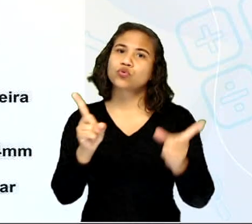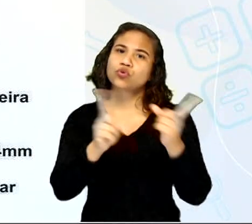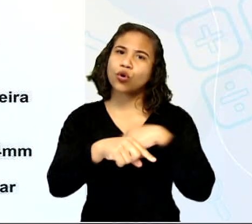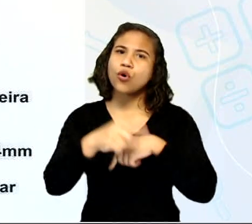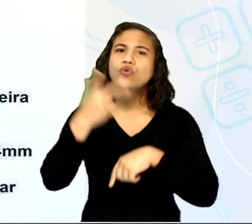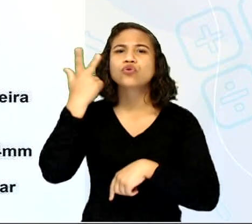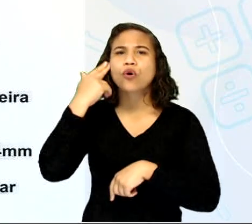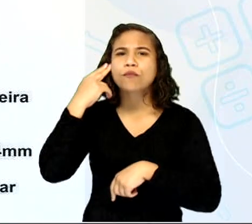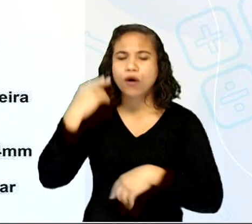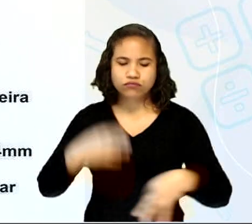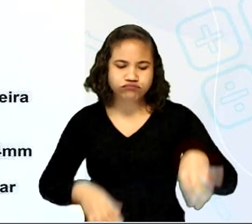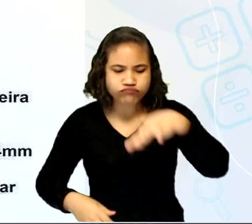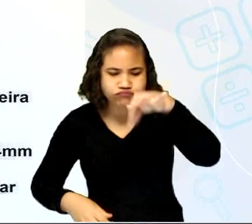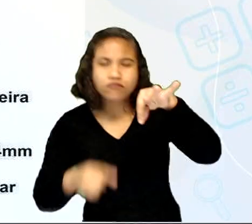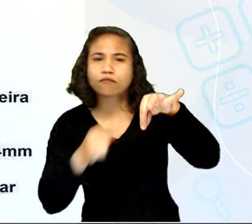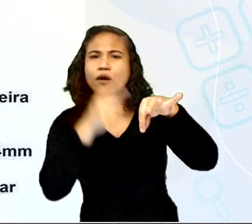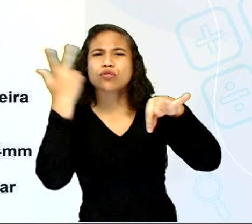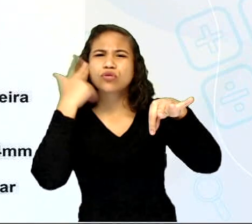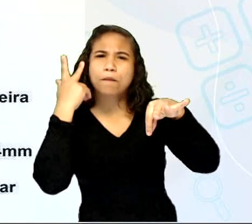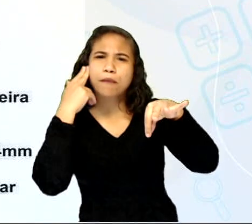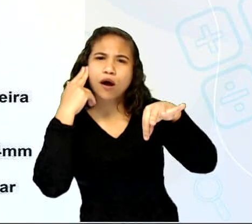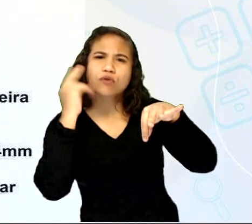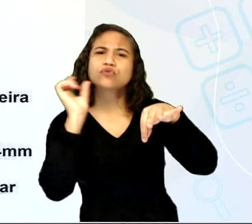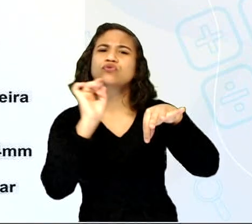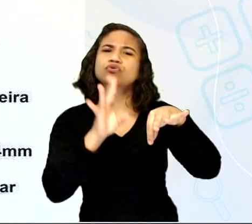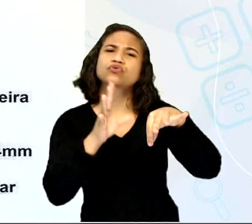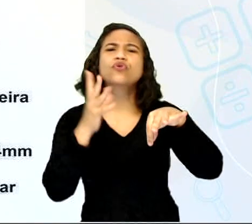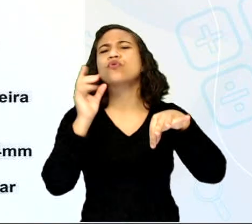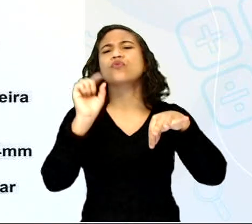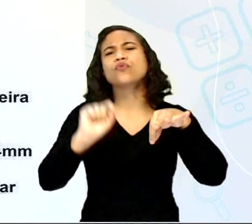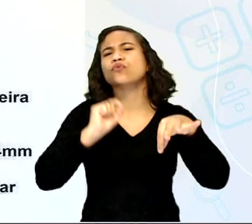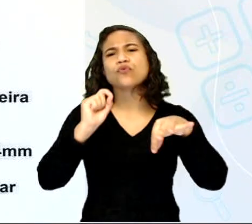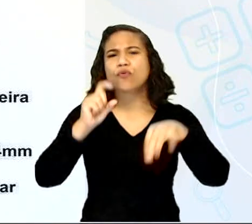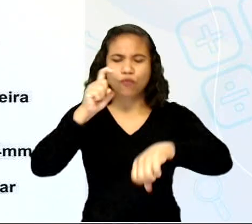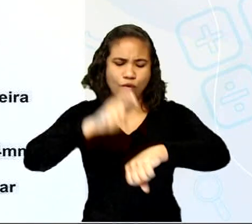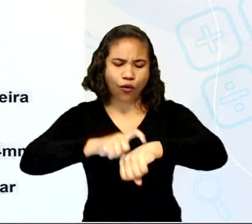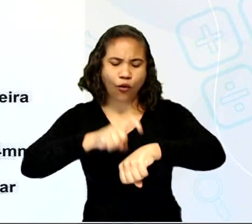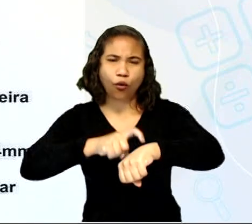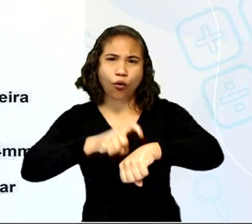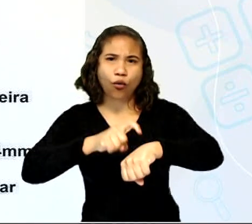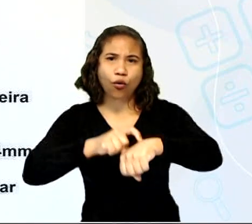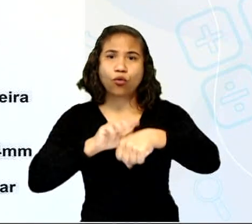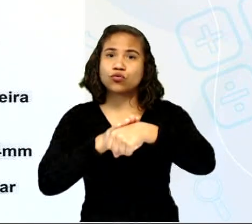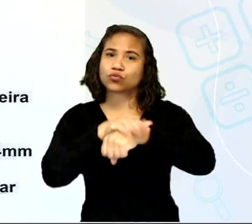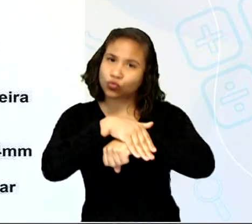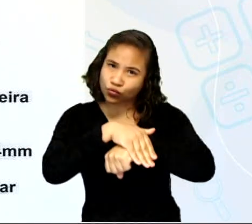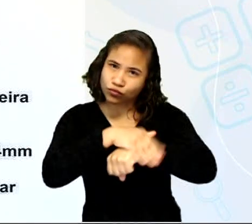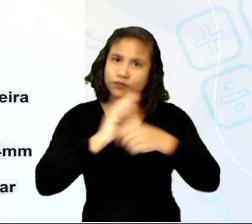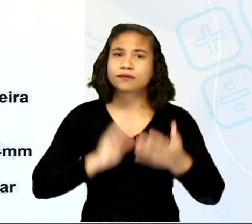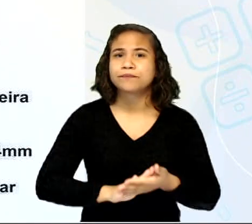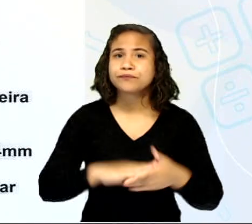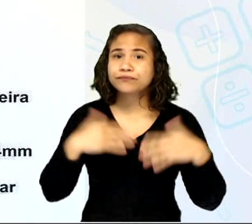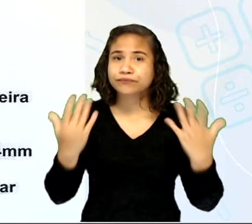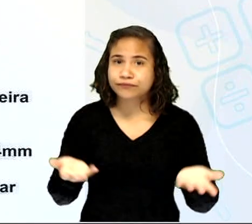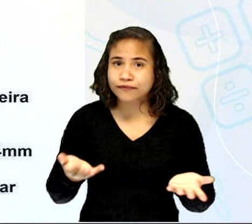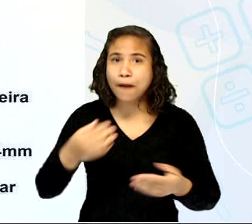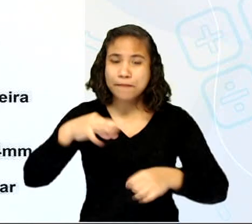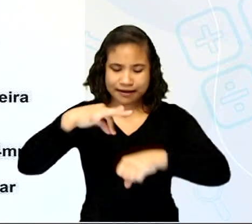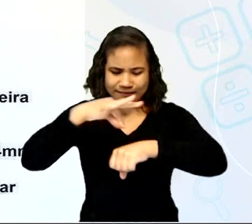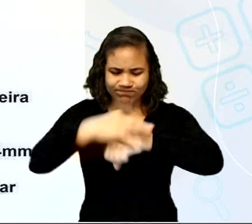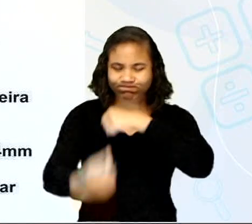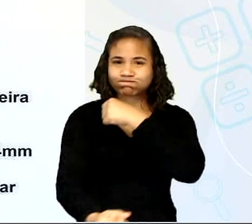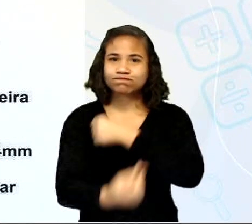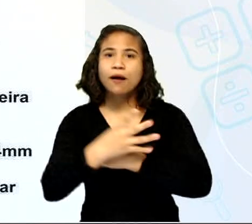mosquito, o mais comum, que ele age em horários noturnos. Já o Aedes aegypti, ele